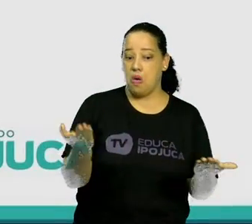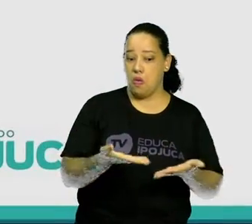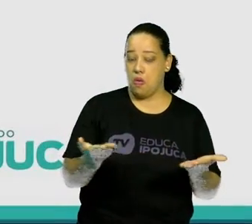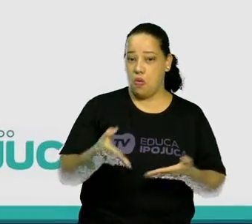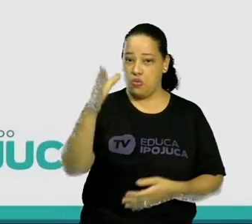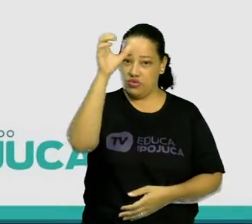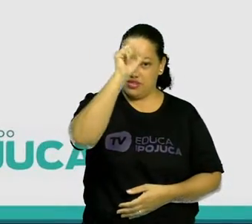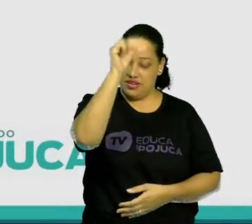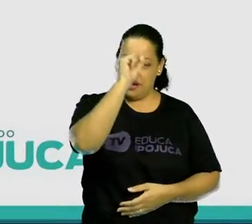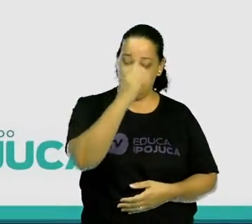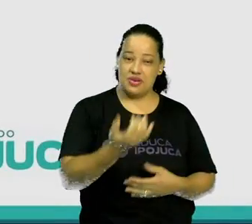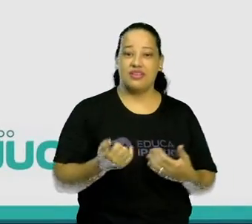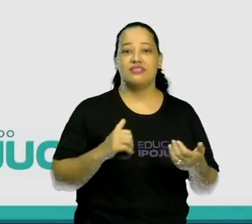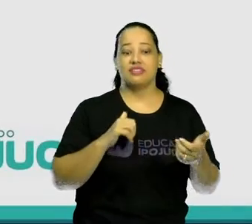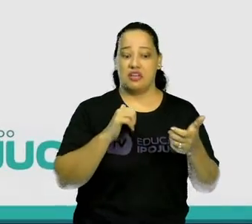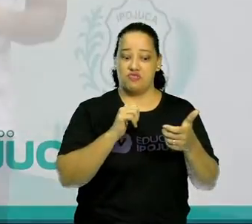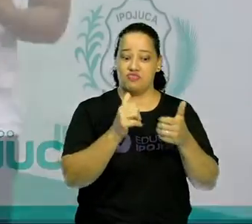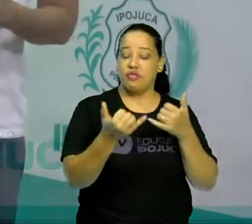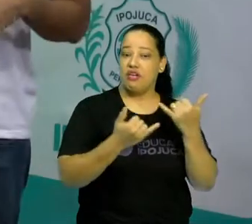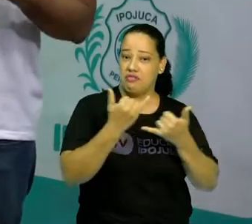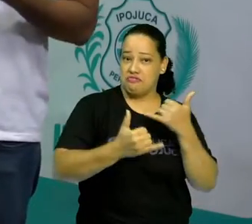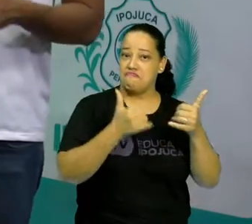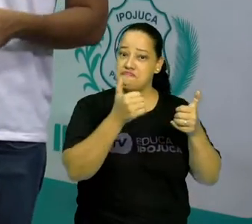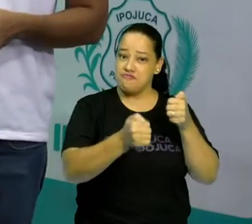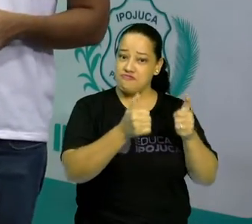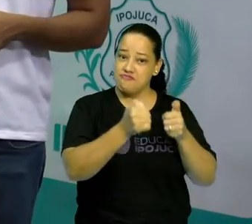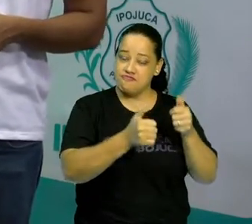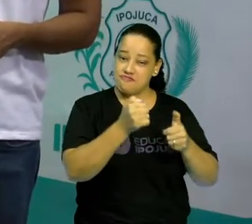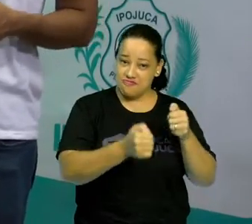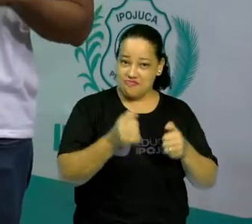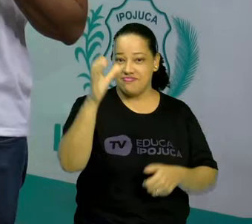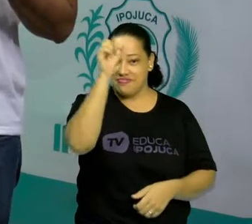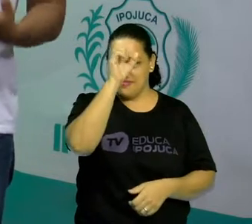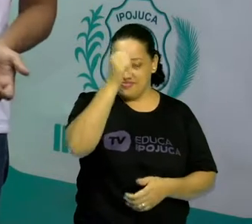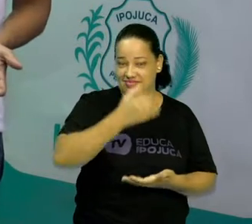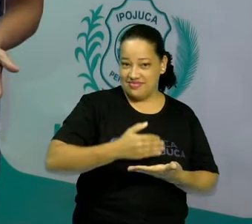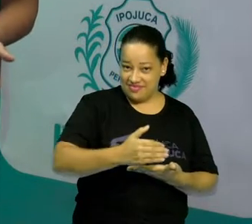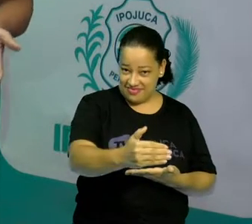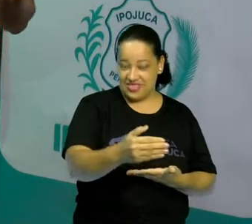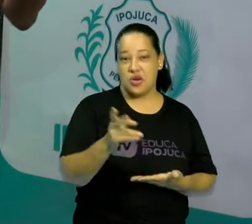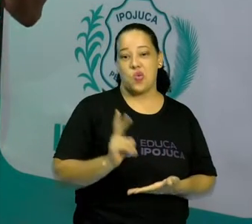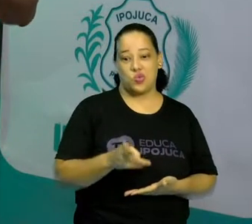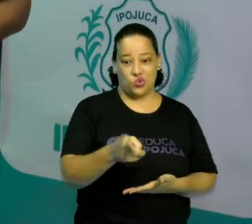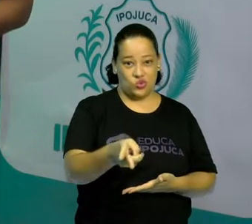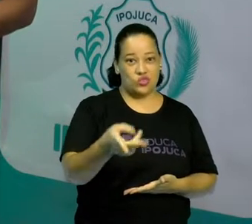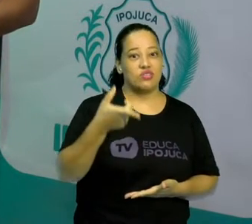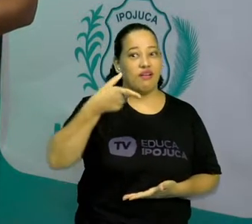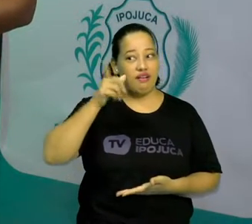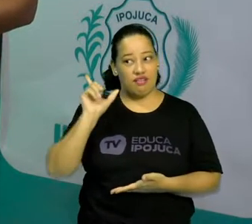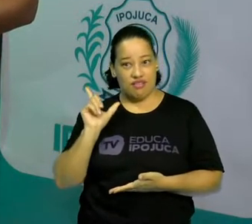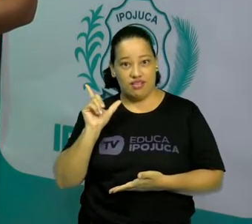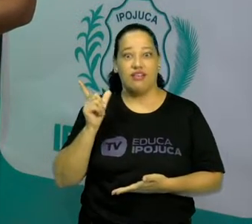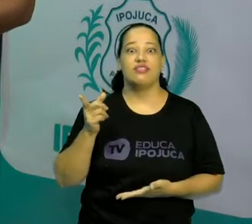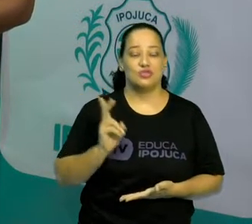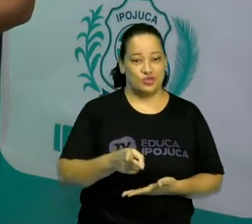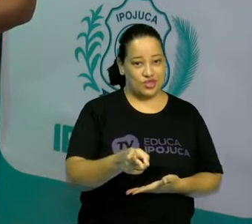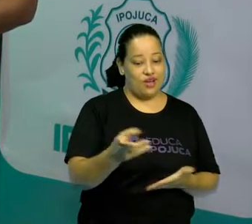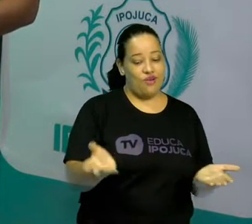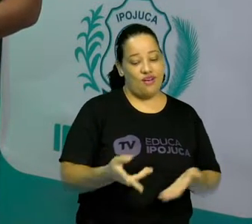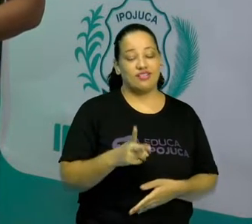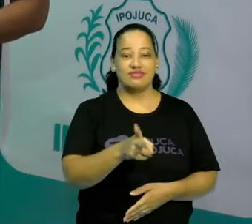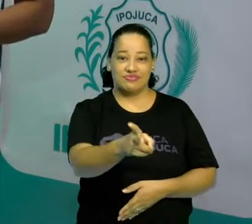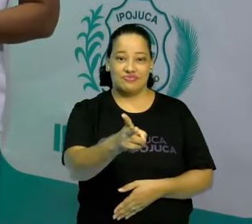história dos jogos eletrônicos, dando continuidade ao tema que a gente iniciou na semana passada.